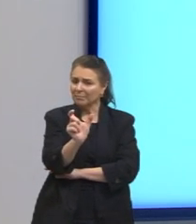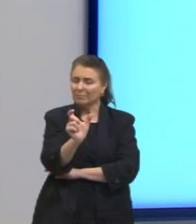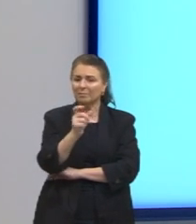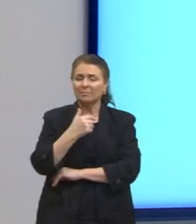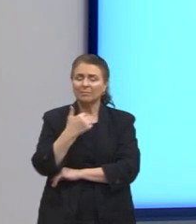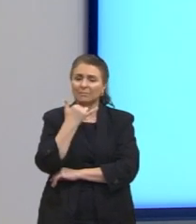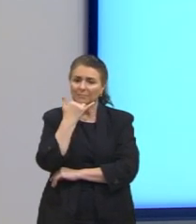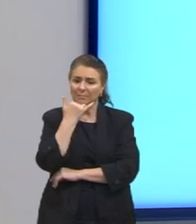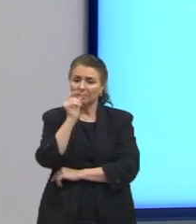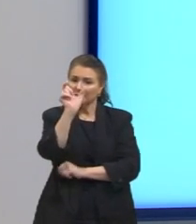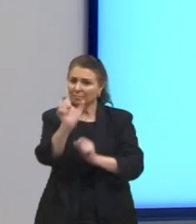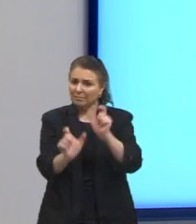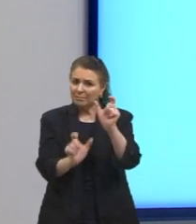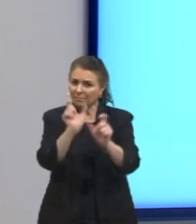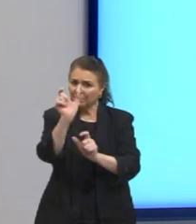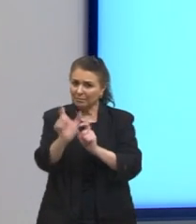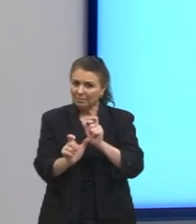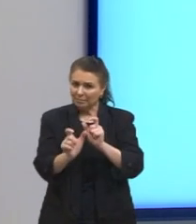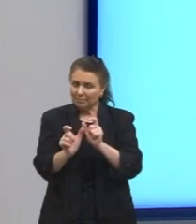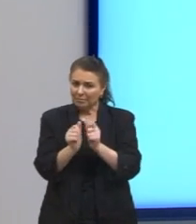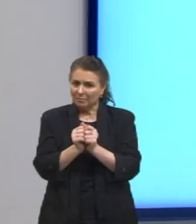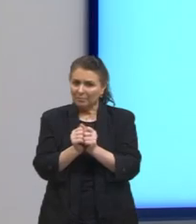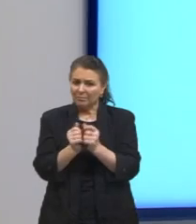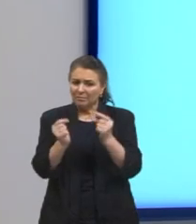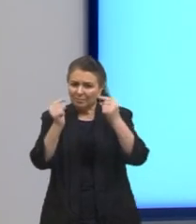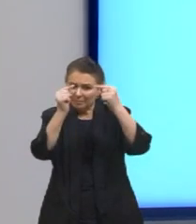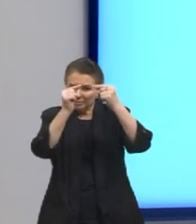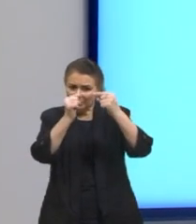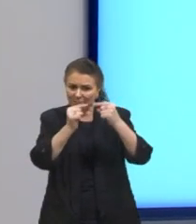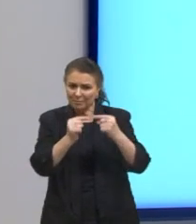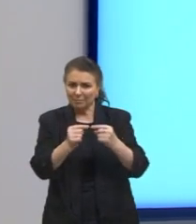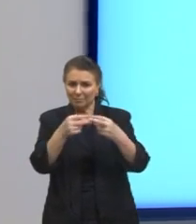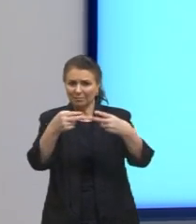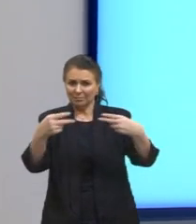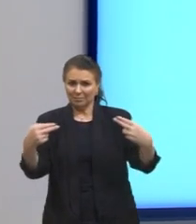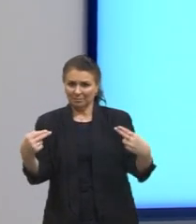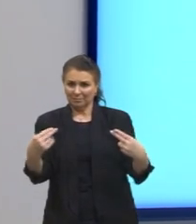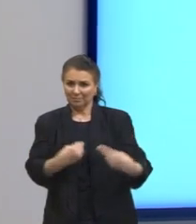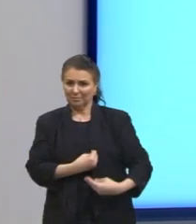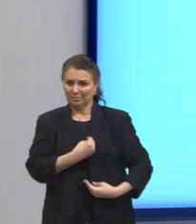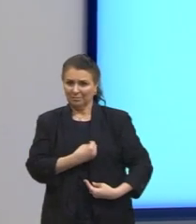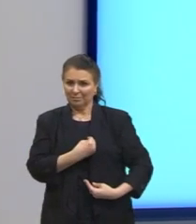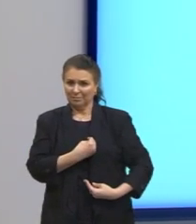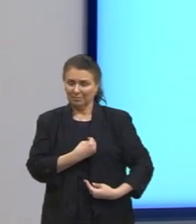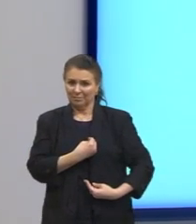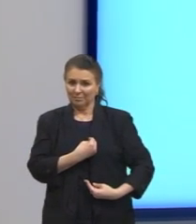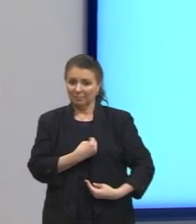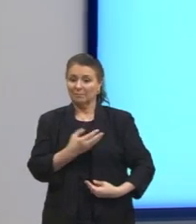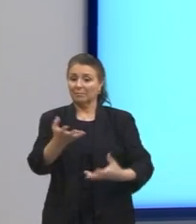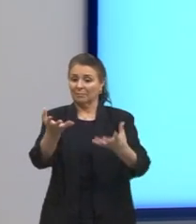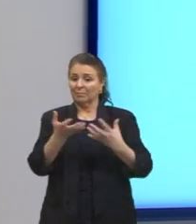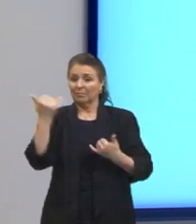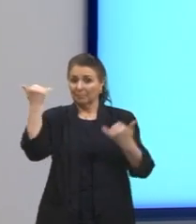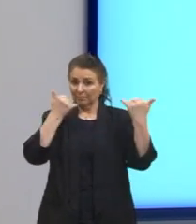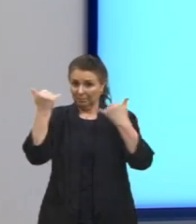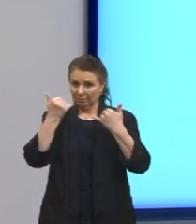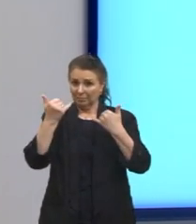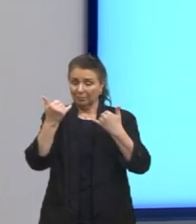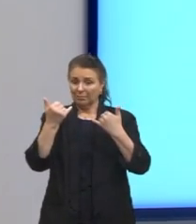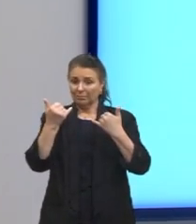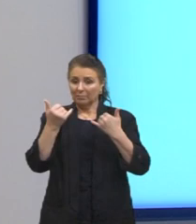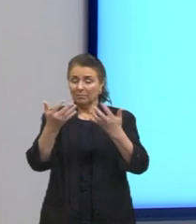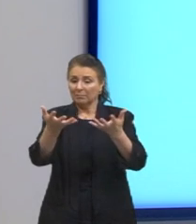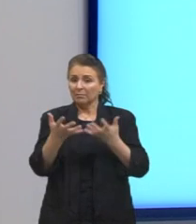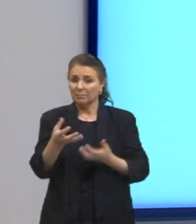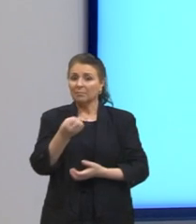anseios dela? Os anseios dela são de se manter bem informada e de se manter sã. Então, ali